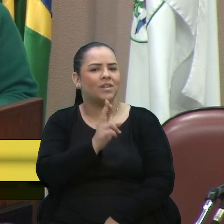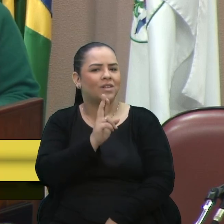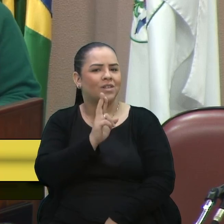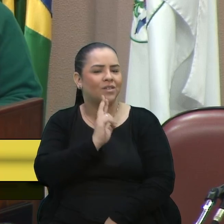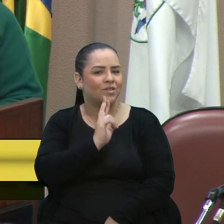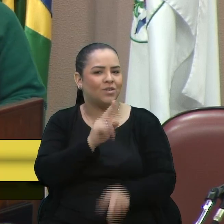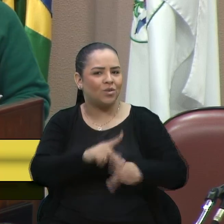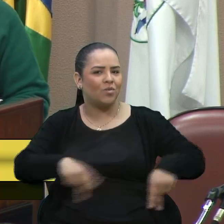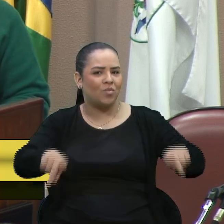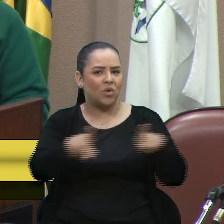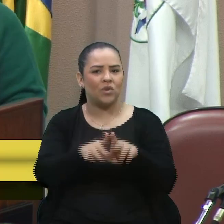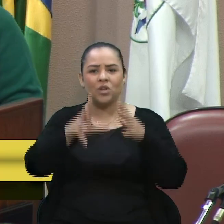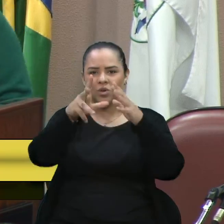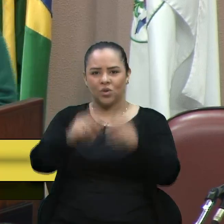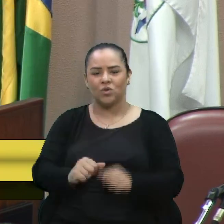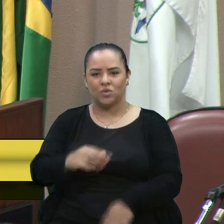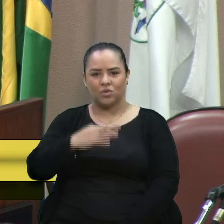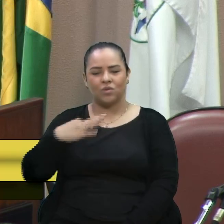abnegados do Mão Amiga.